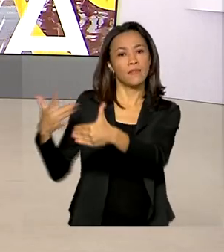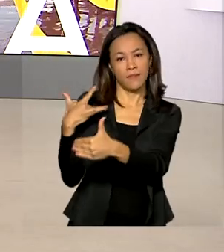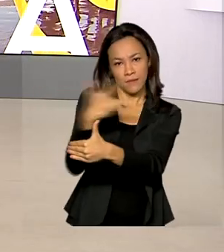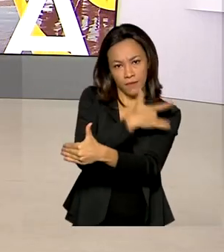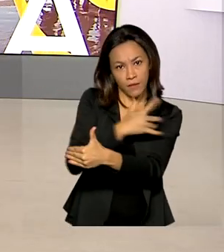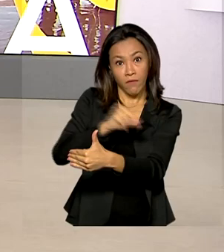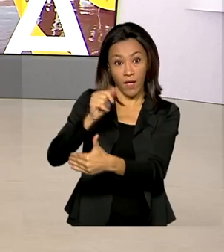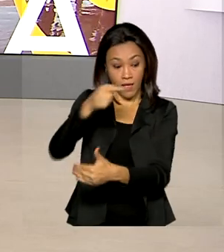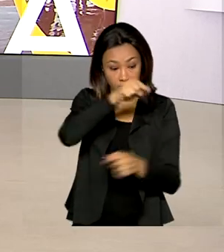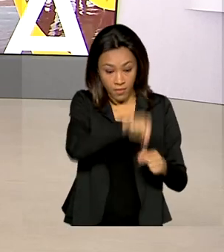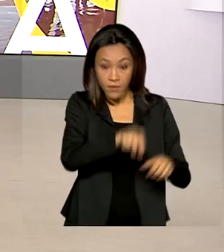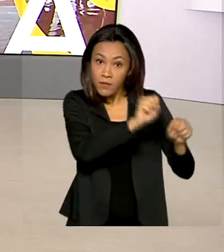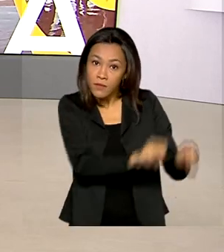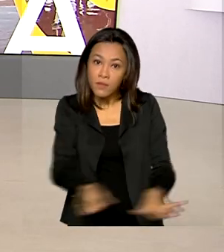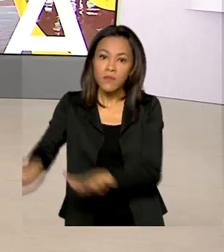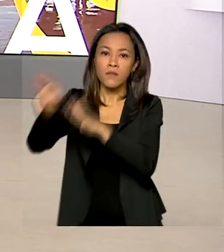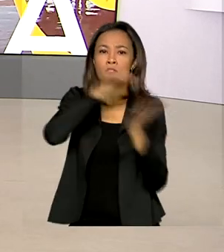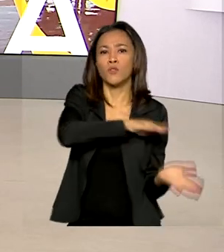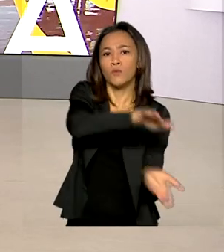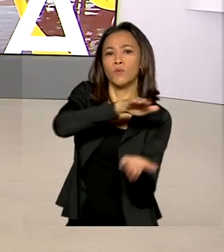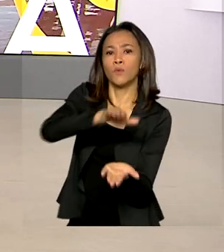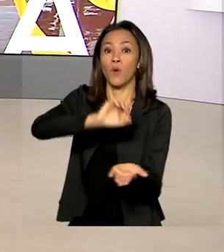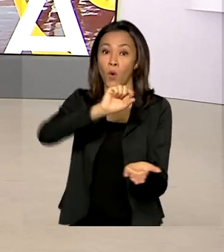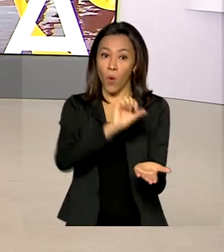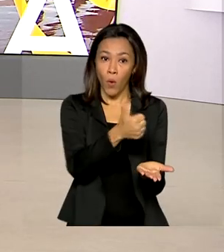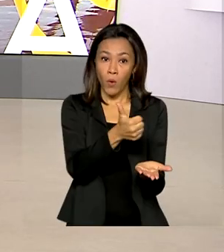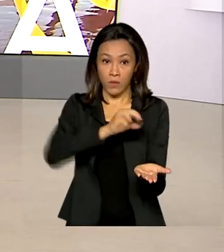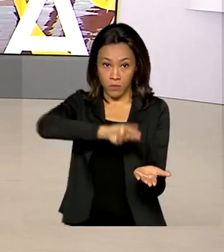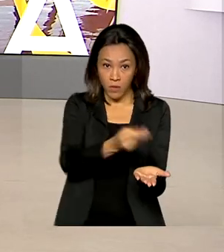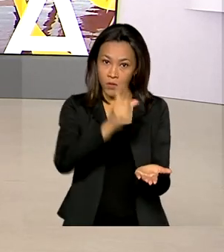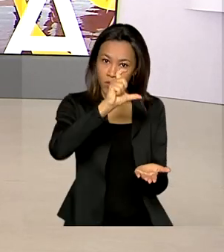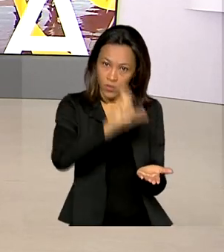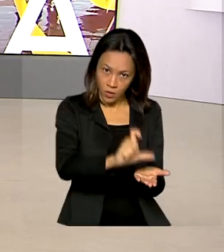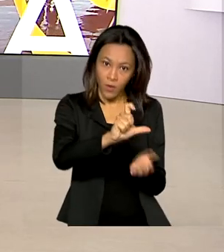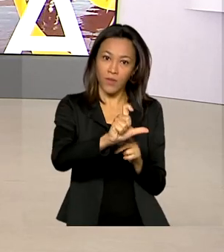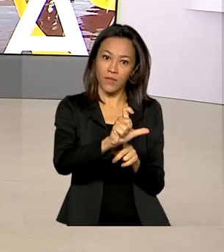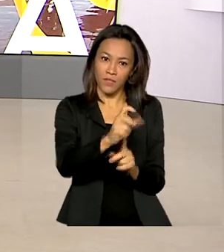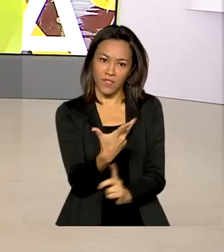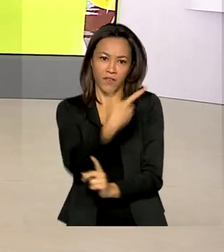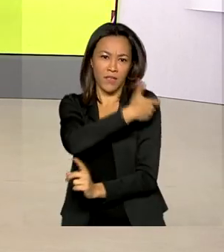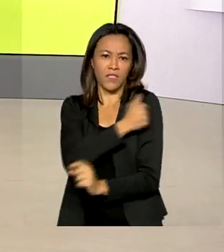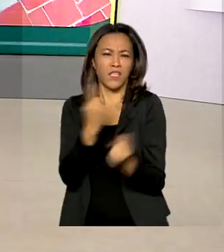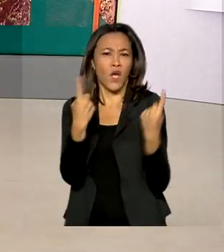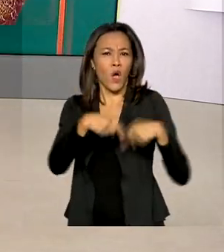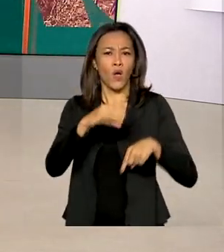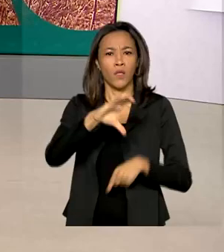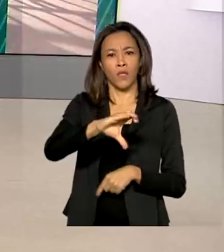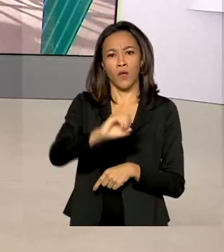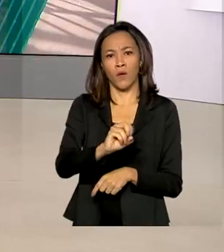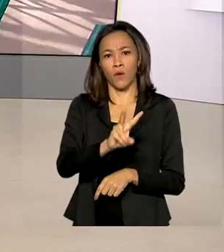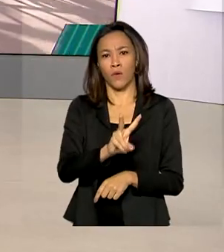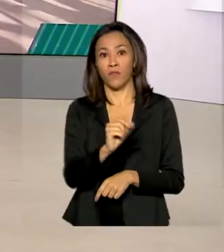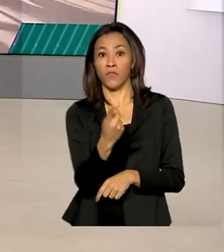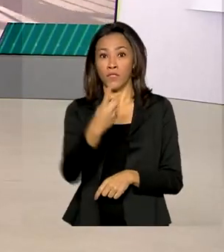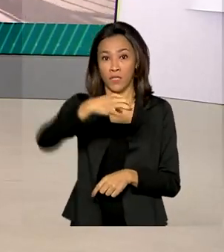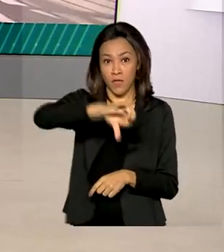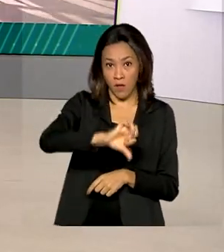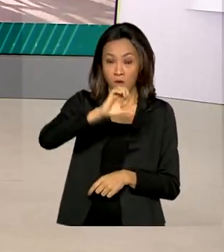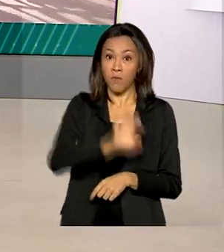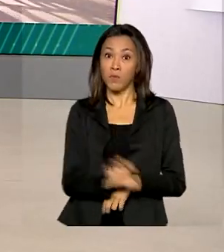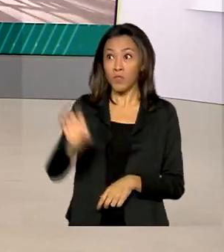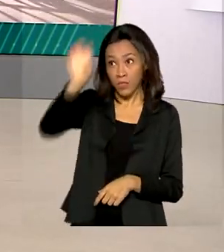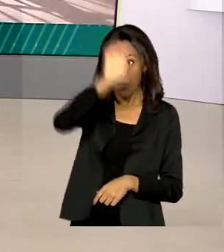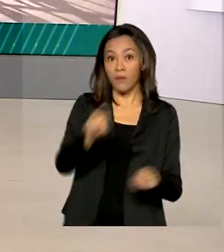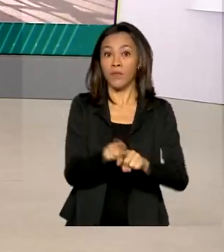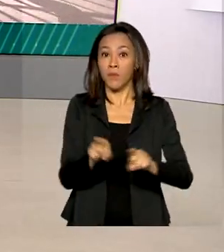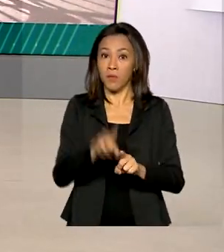distribuir nesta semana mais 11 milhões de doses de vacinas contra a Covid-19 para estados e o Distrito Federal.